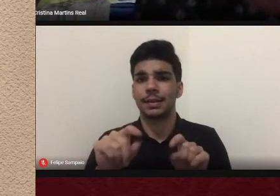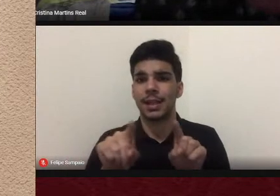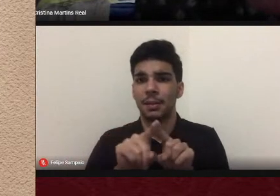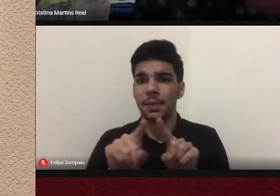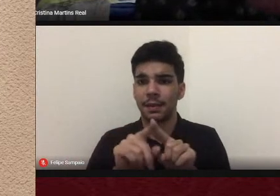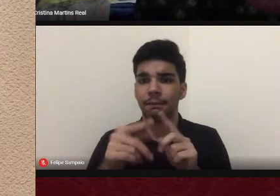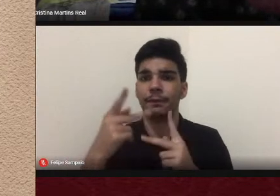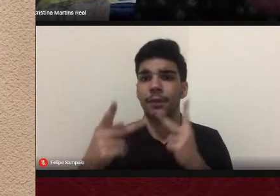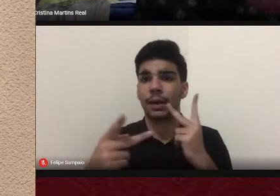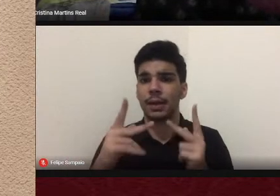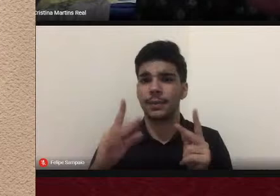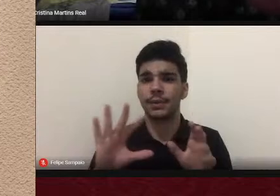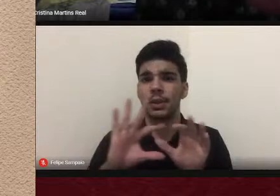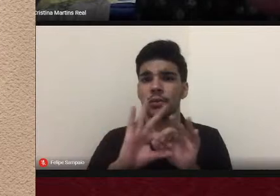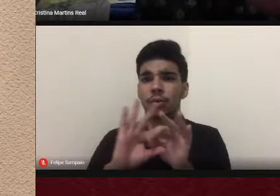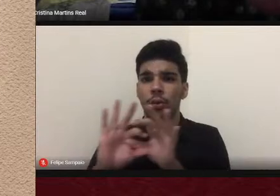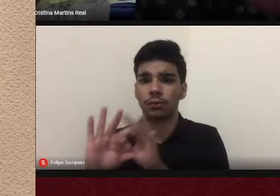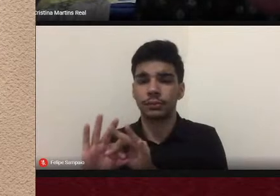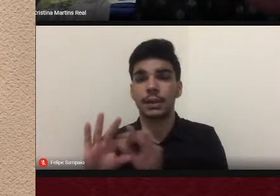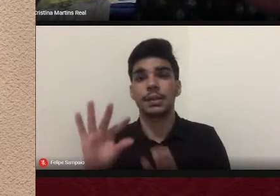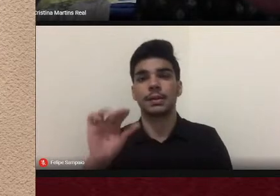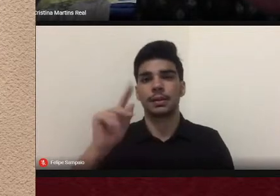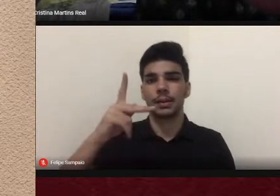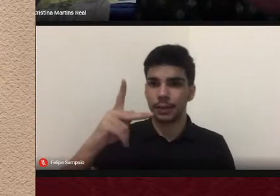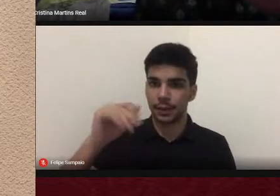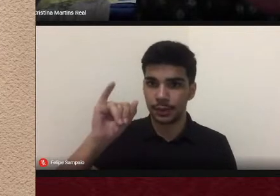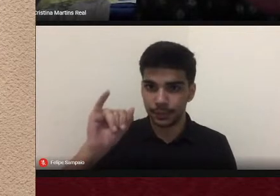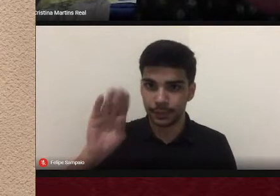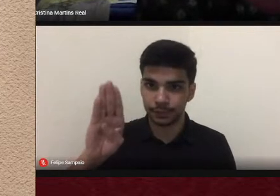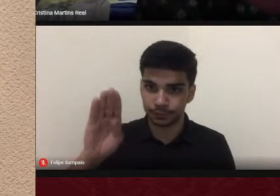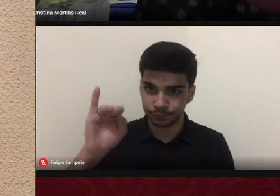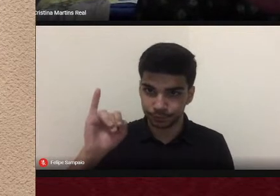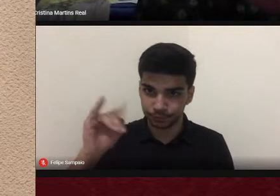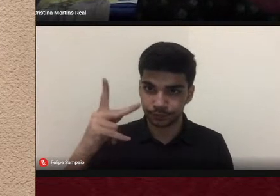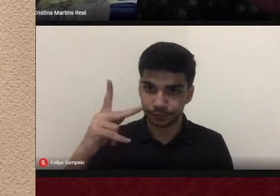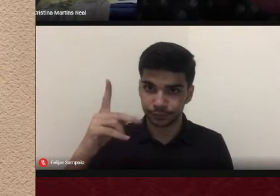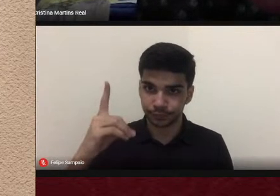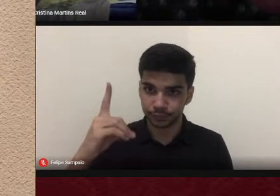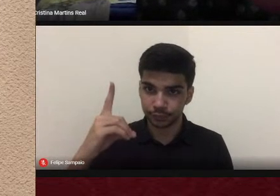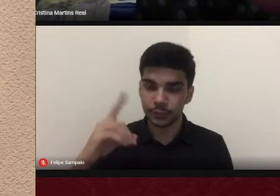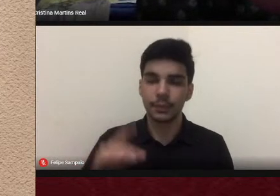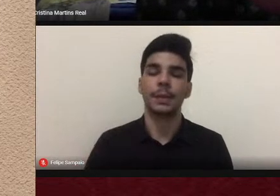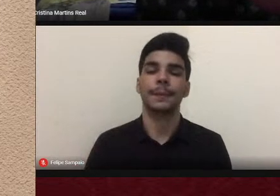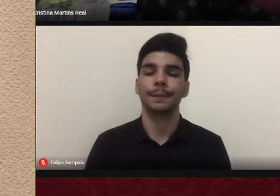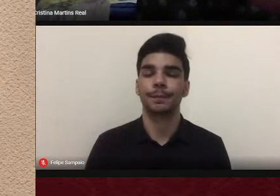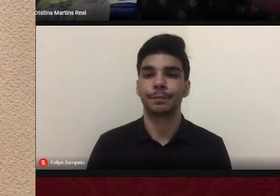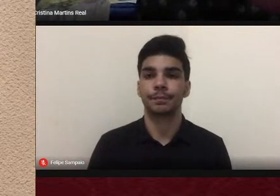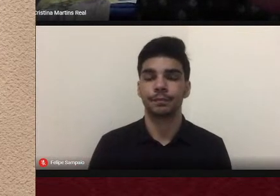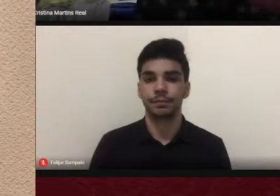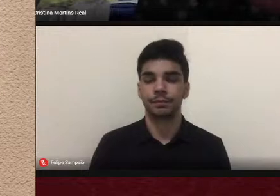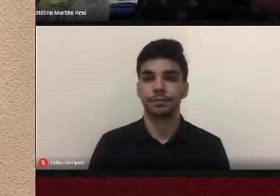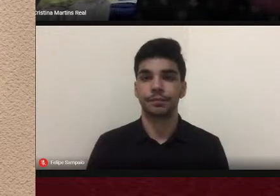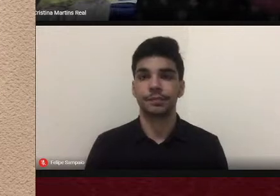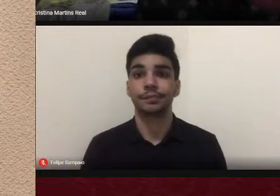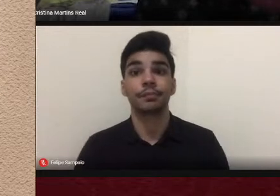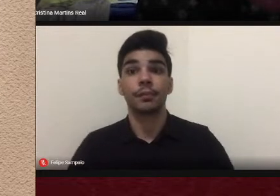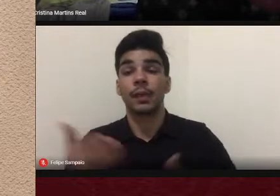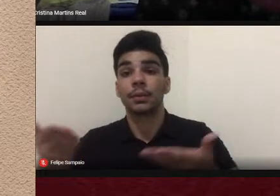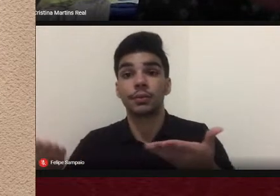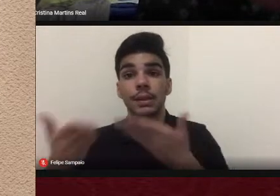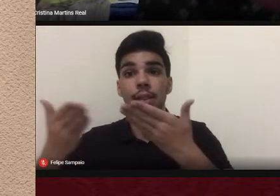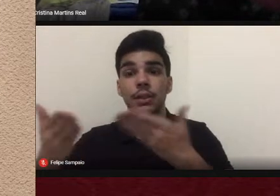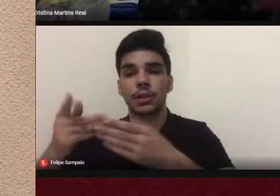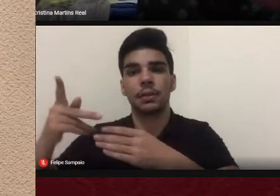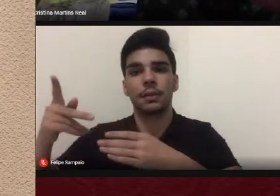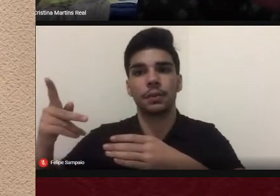este programa que fala sobre estímulo e incentivo à docência na educação superior,